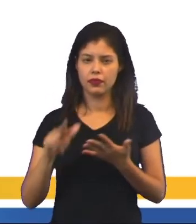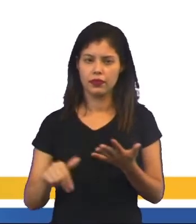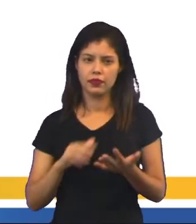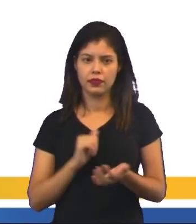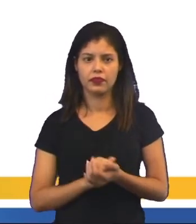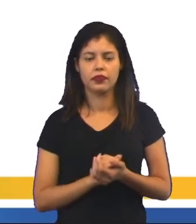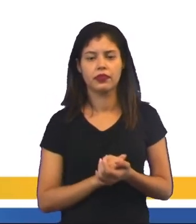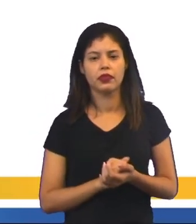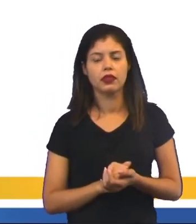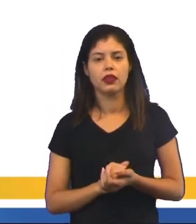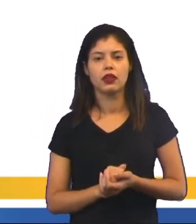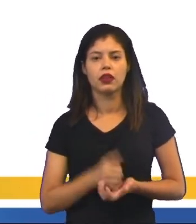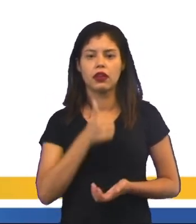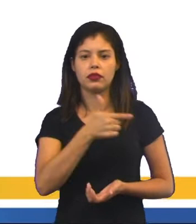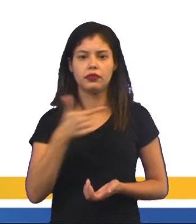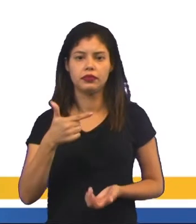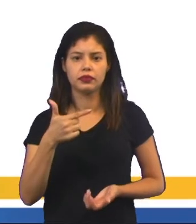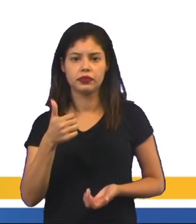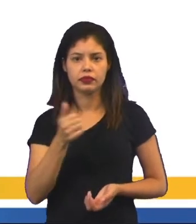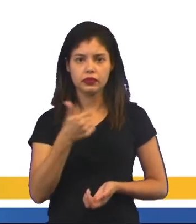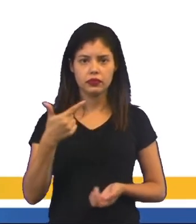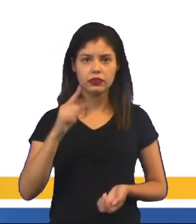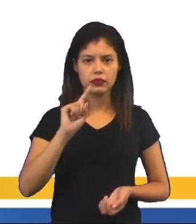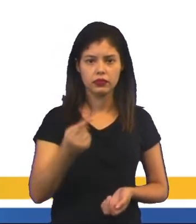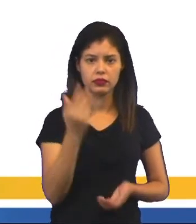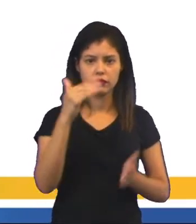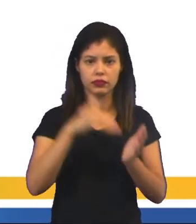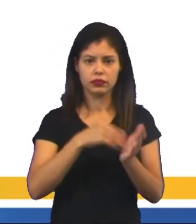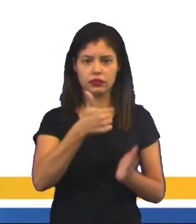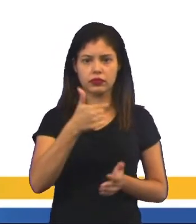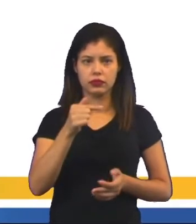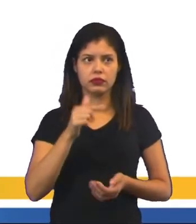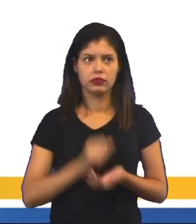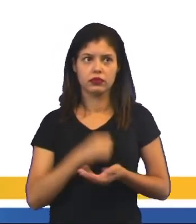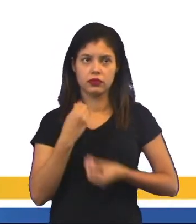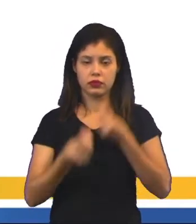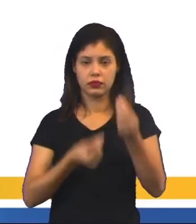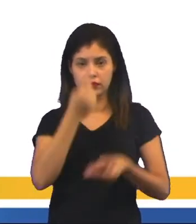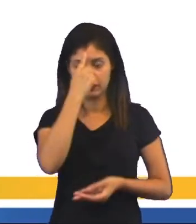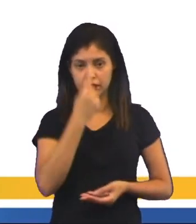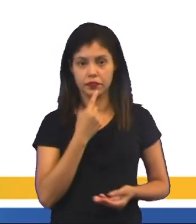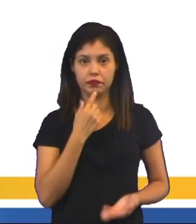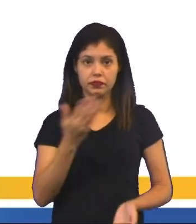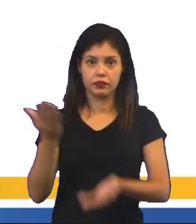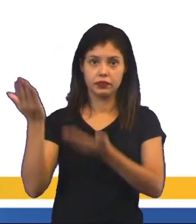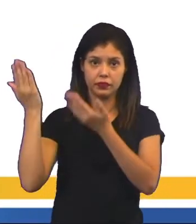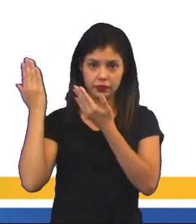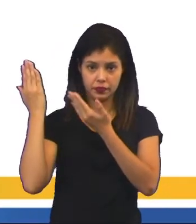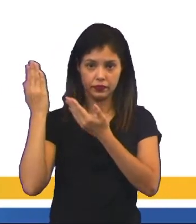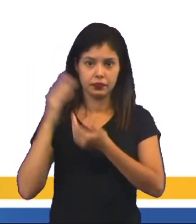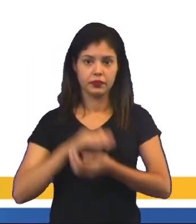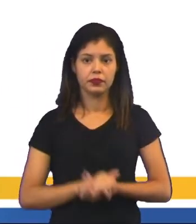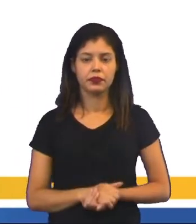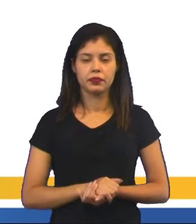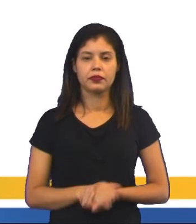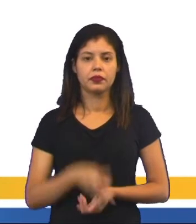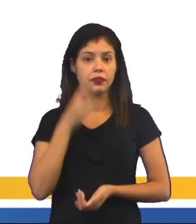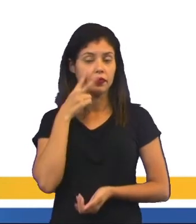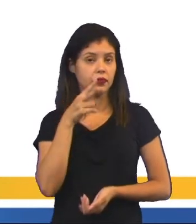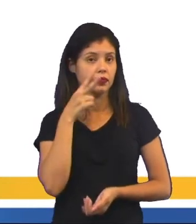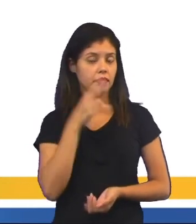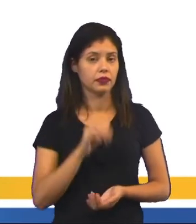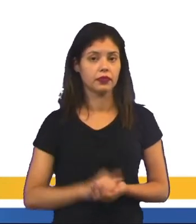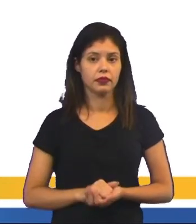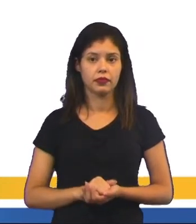de 12 mil até 17 mil, como esse modelo que estou mostrando aí, né? Então, vejam